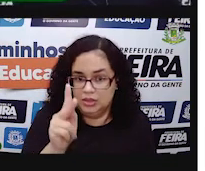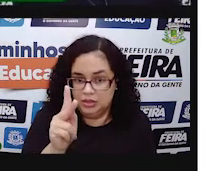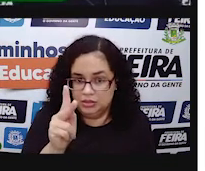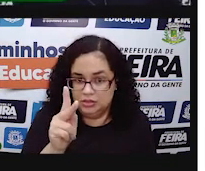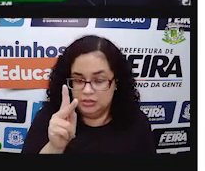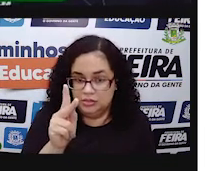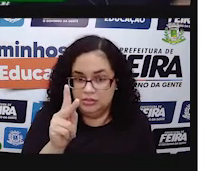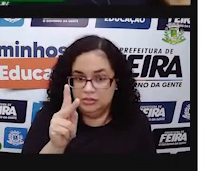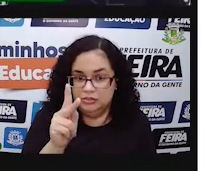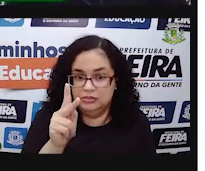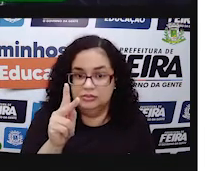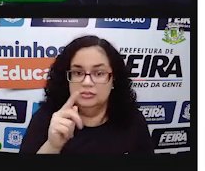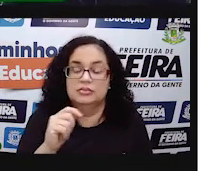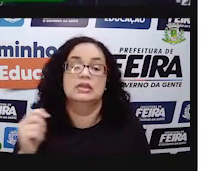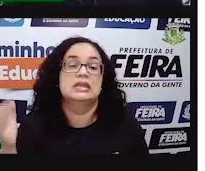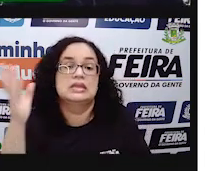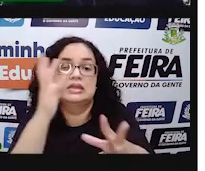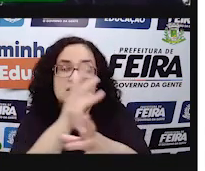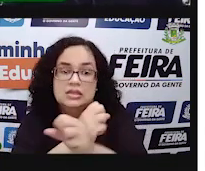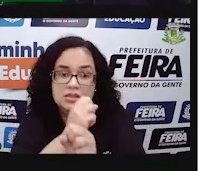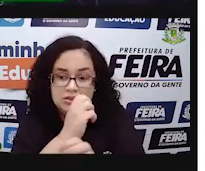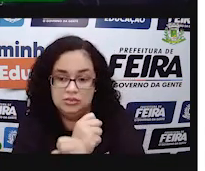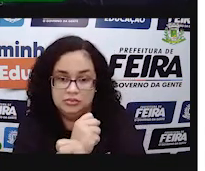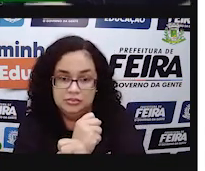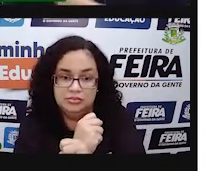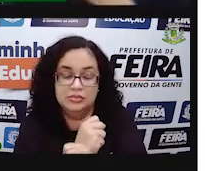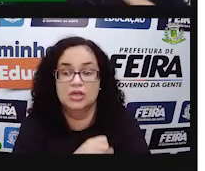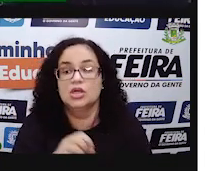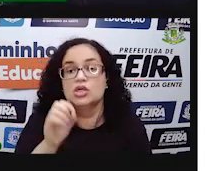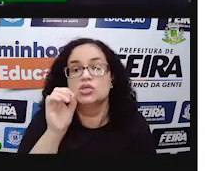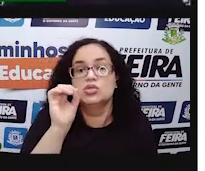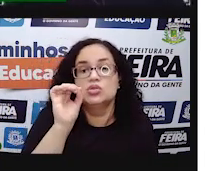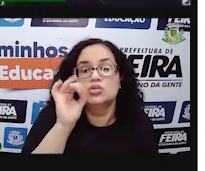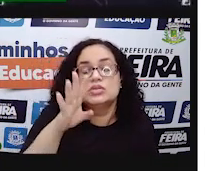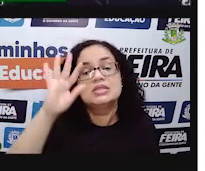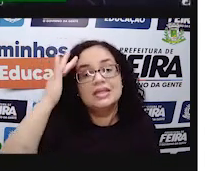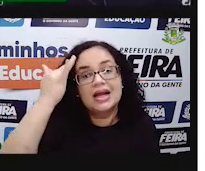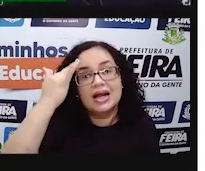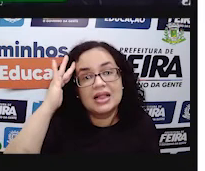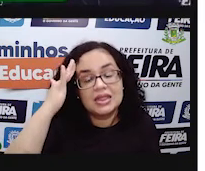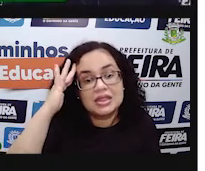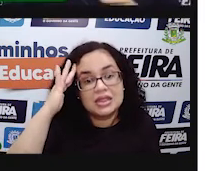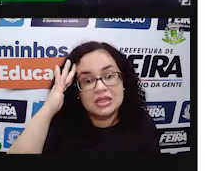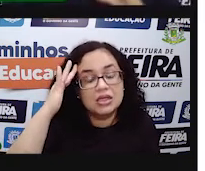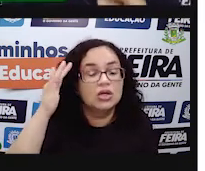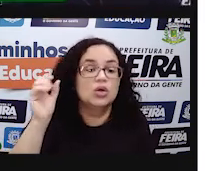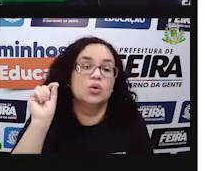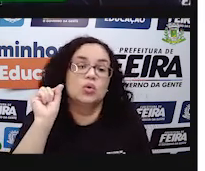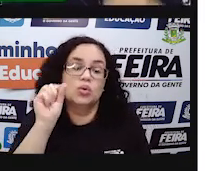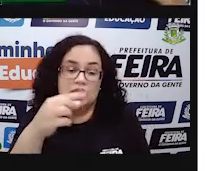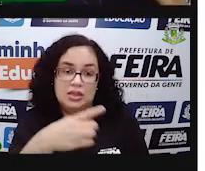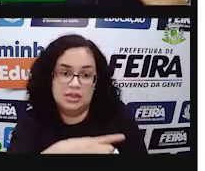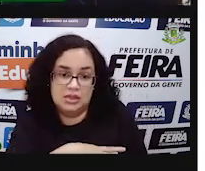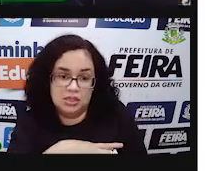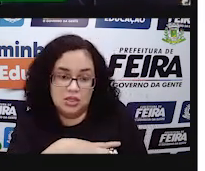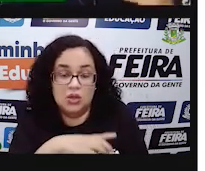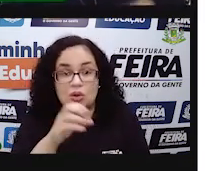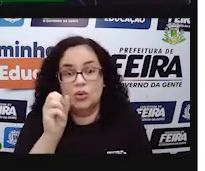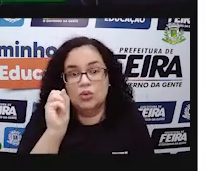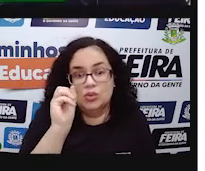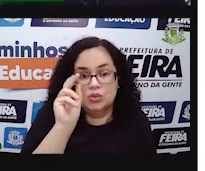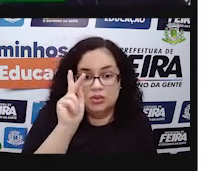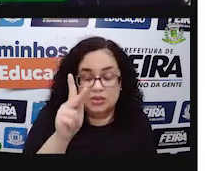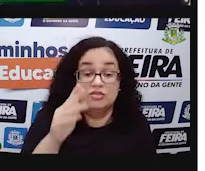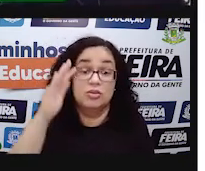foi o menor consumo? Tá bom? Então, não há nada de cálculo até o momento. Apenas uma questão de entender